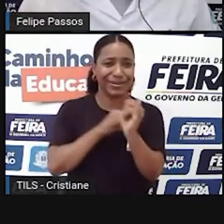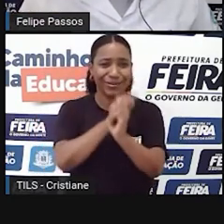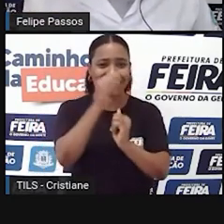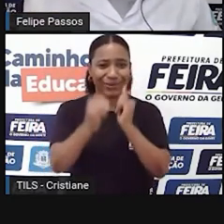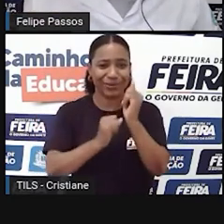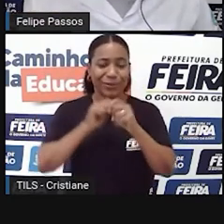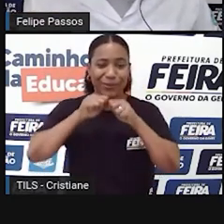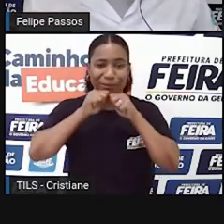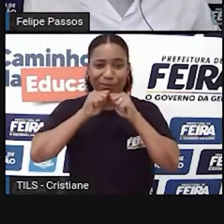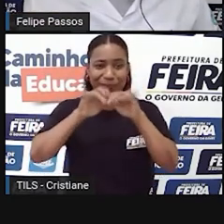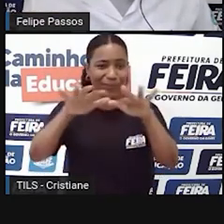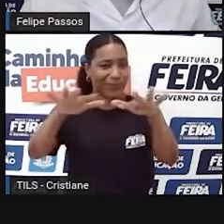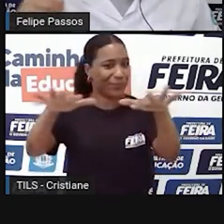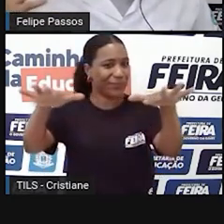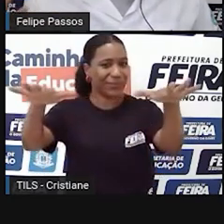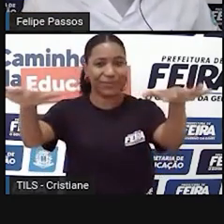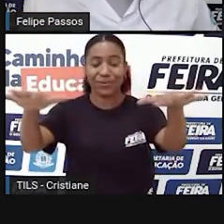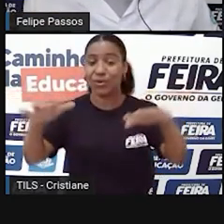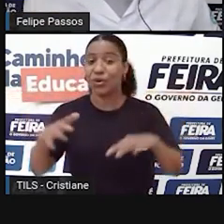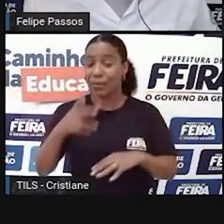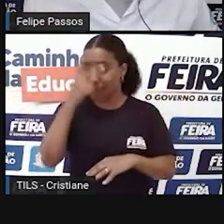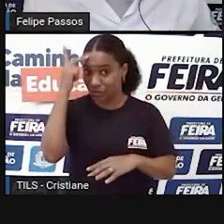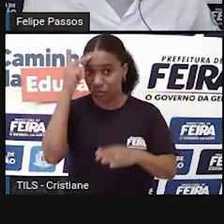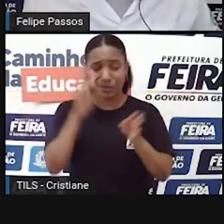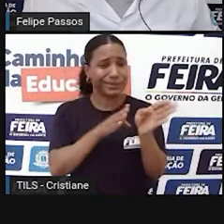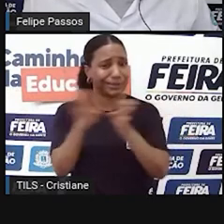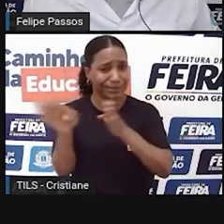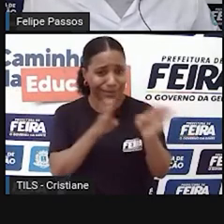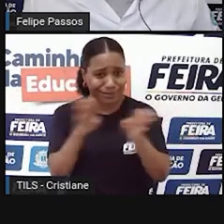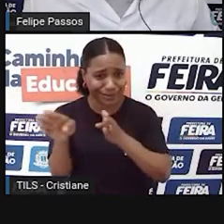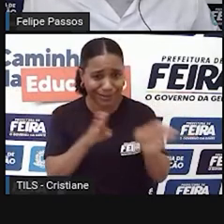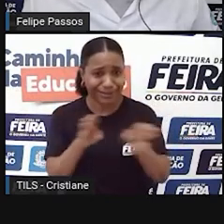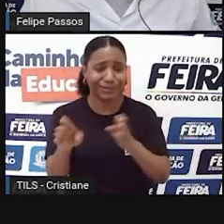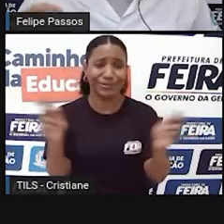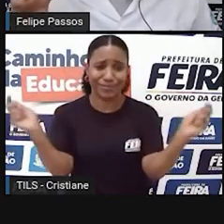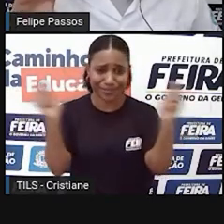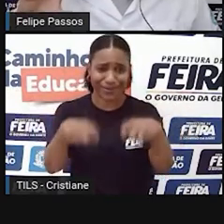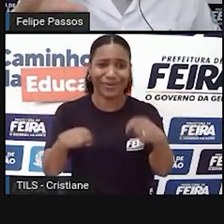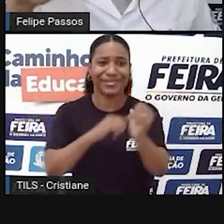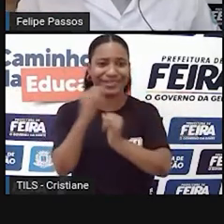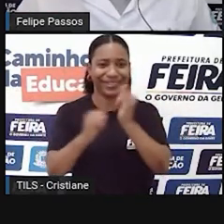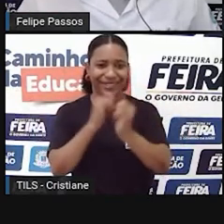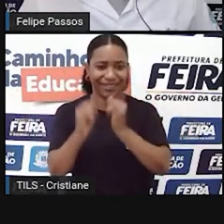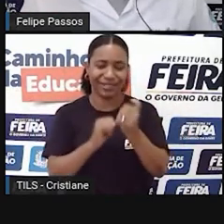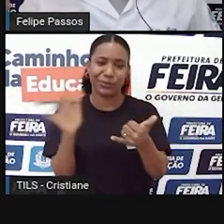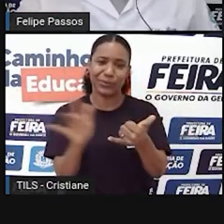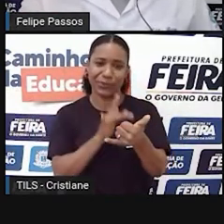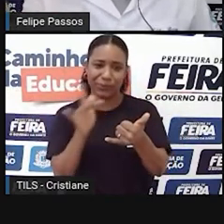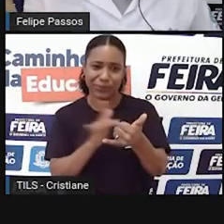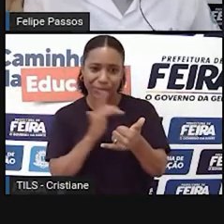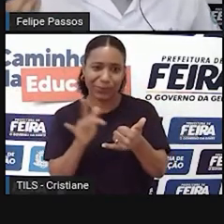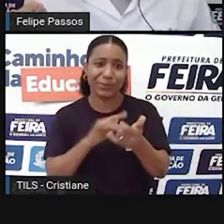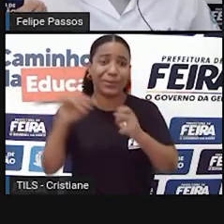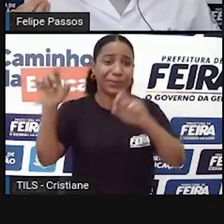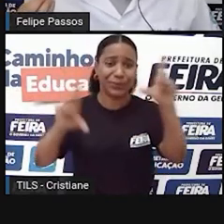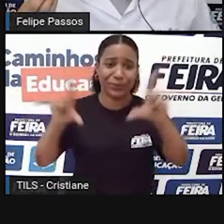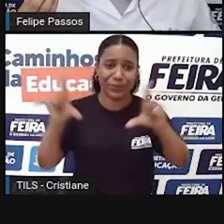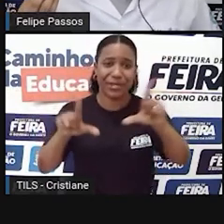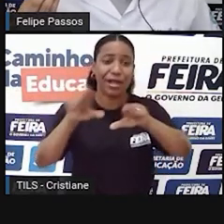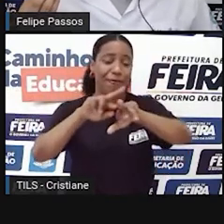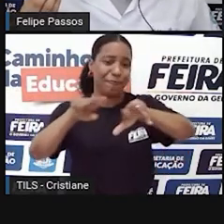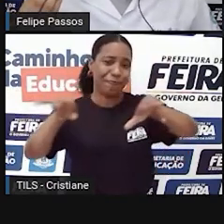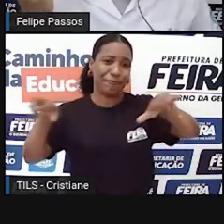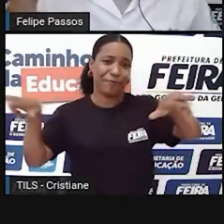está mais acessível do que nunca. Praticamente todo mundo tem acesso à internet. Então a gente coloca esse momento de